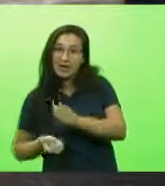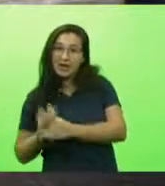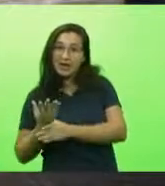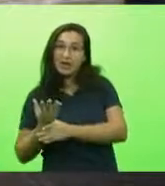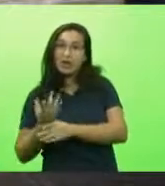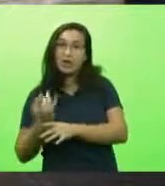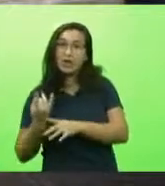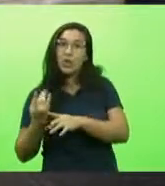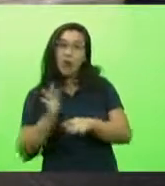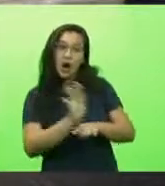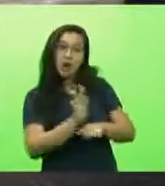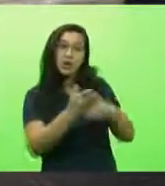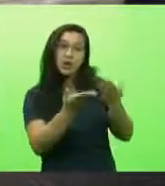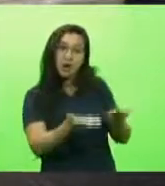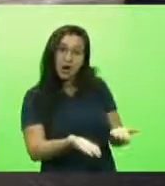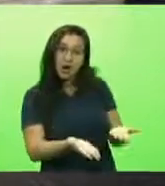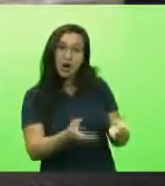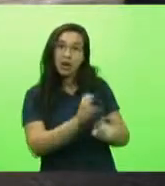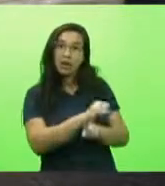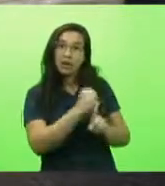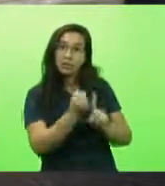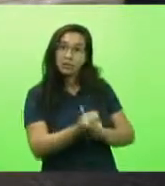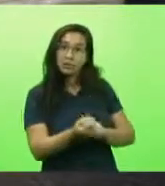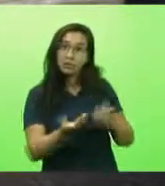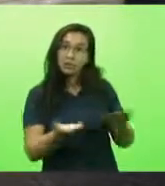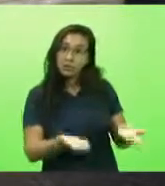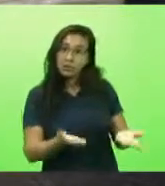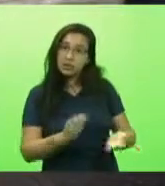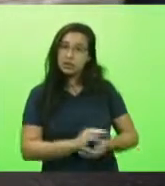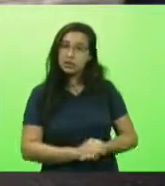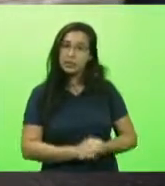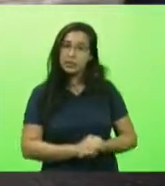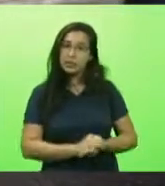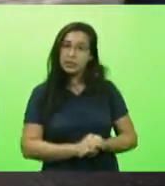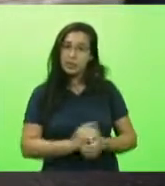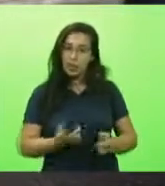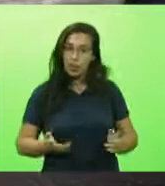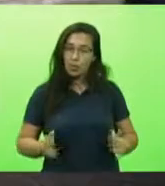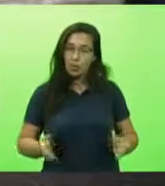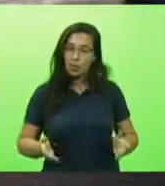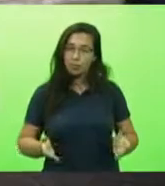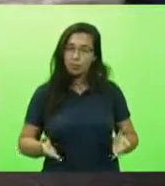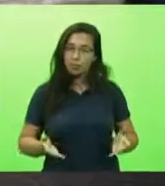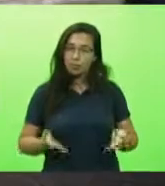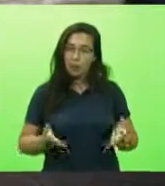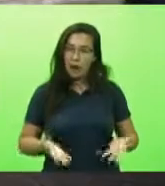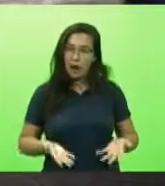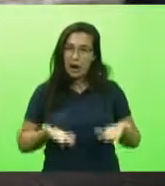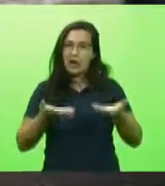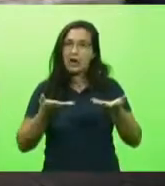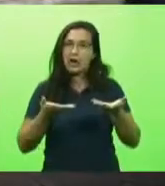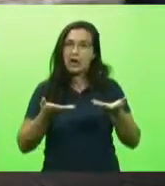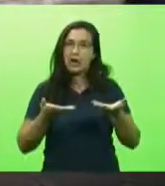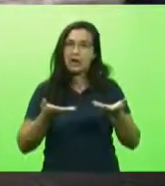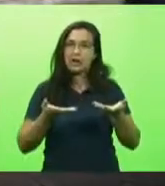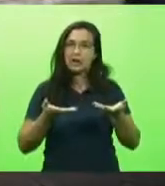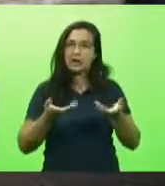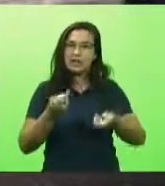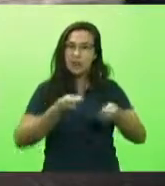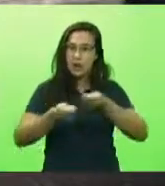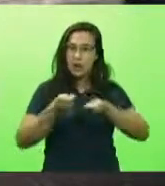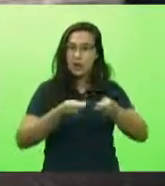isso. O crescimento econômico, quando ele acontece, ele não acontece para a